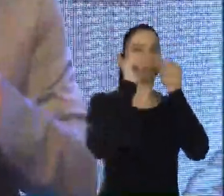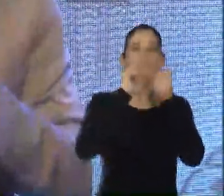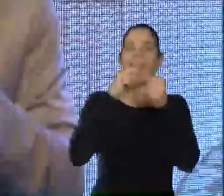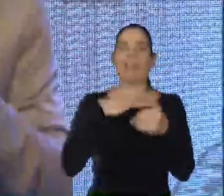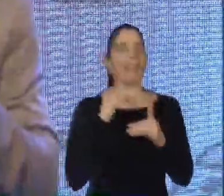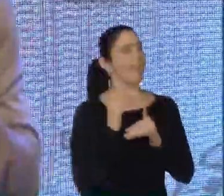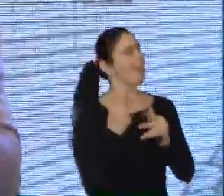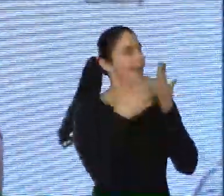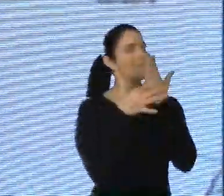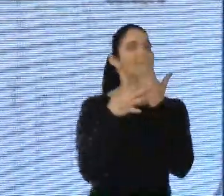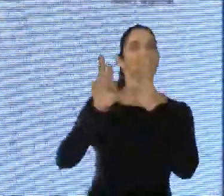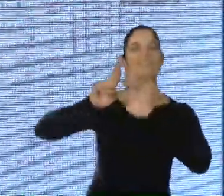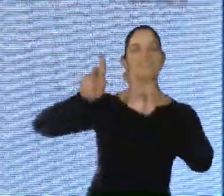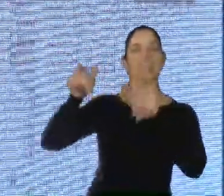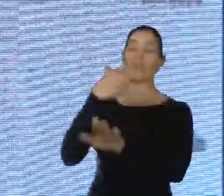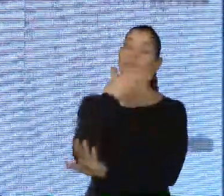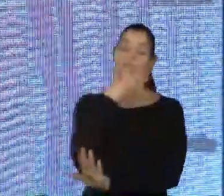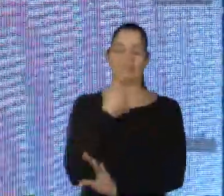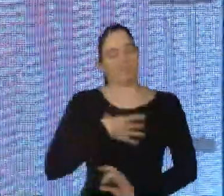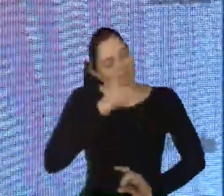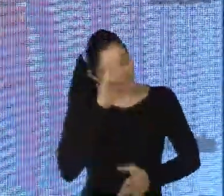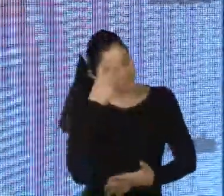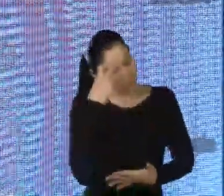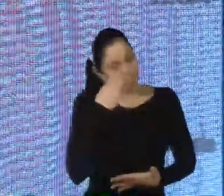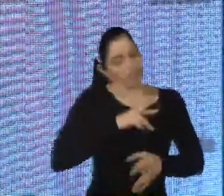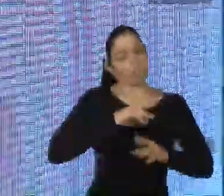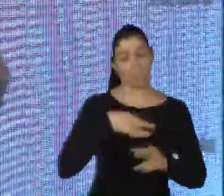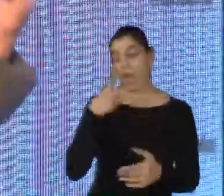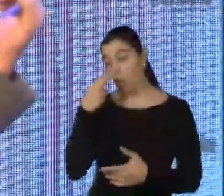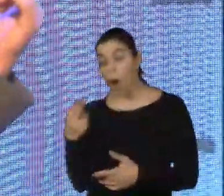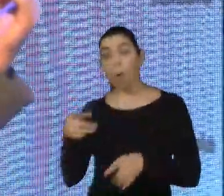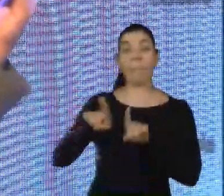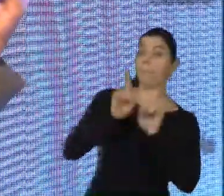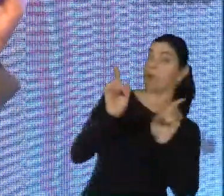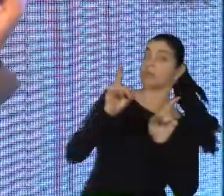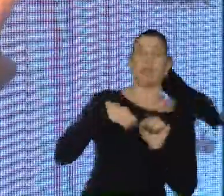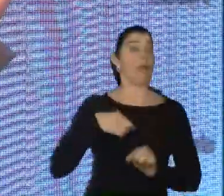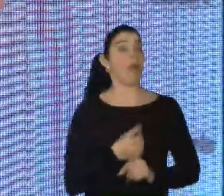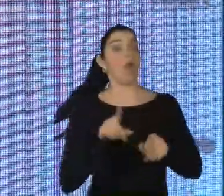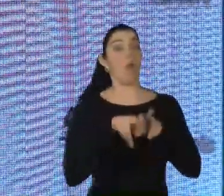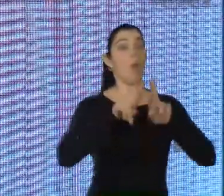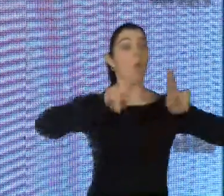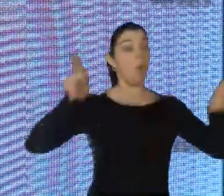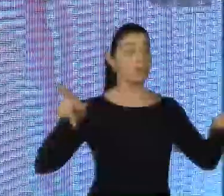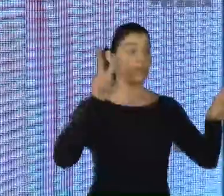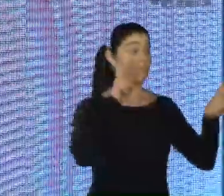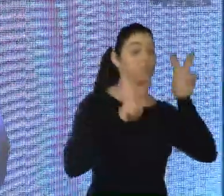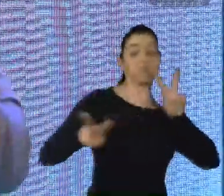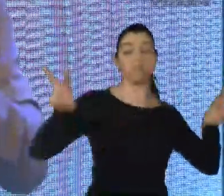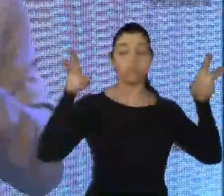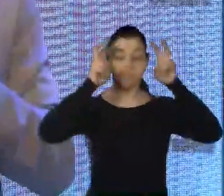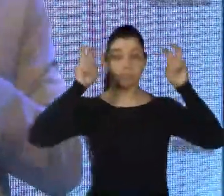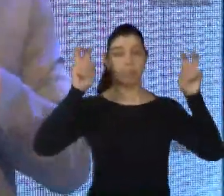diferentes do que o dos homens. Obviamente, a inteligência é igual nos dois, mas habilidades inatas diferentes, como, por exemplo, a habilidade